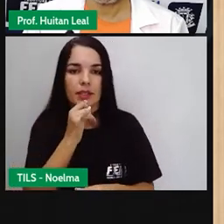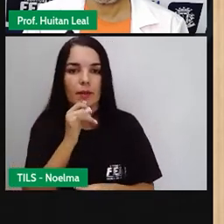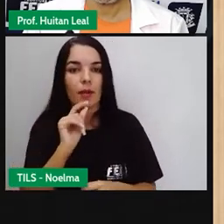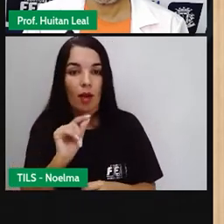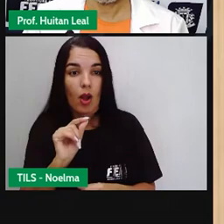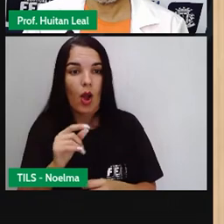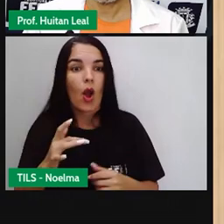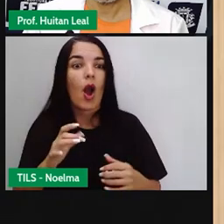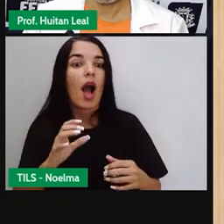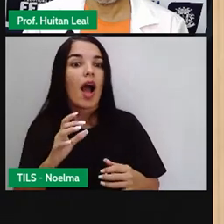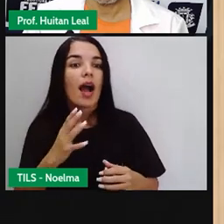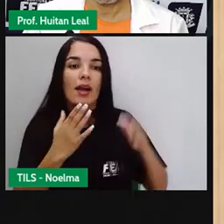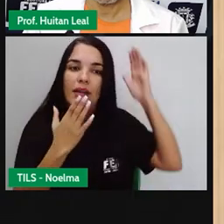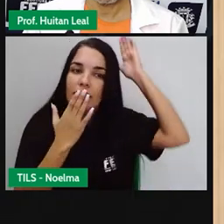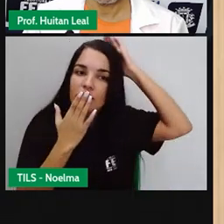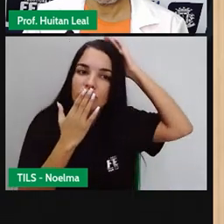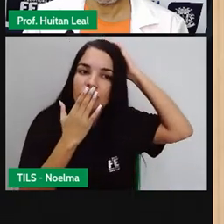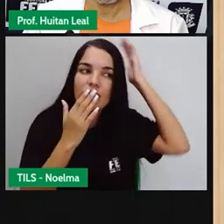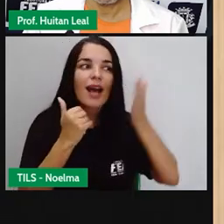com a nossa cultura.